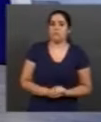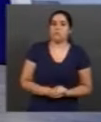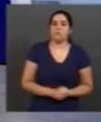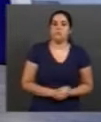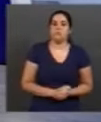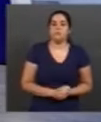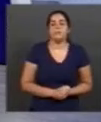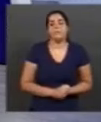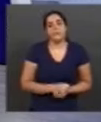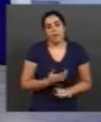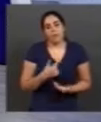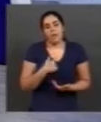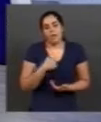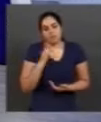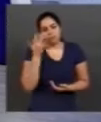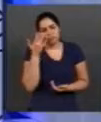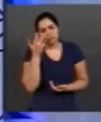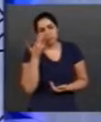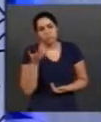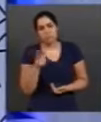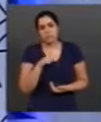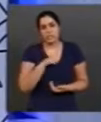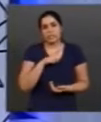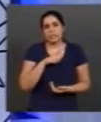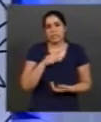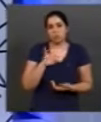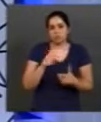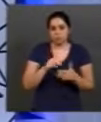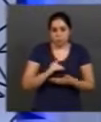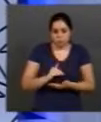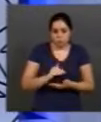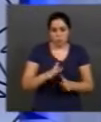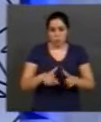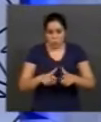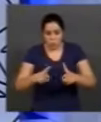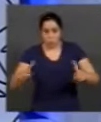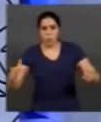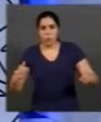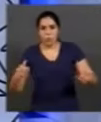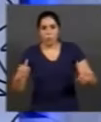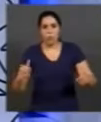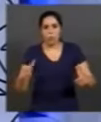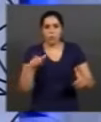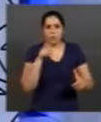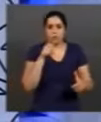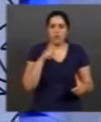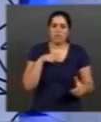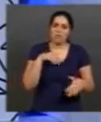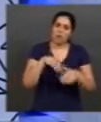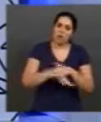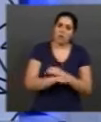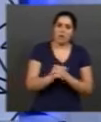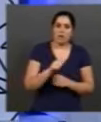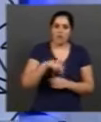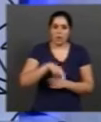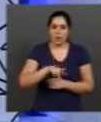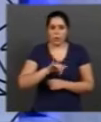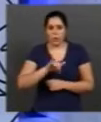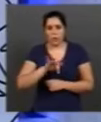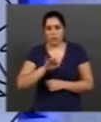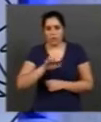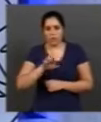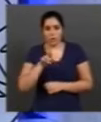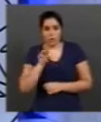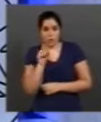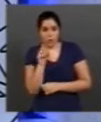É, eu acho que nós temos volumes expressivos de água armazenados nos aquíferos, especialmente nos aquíferos